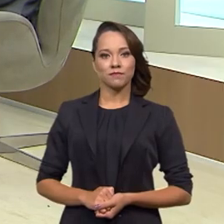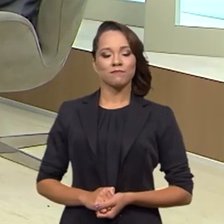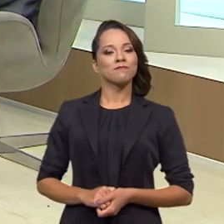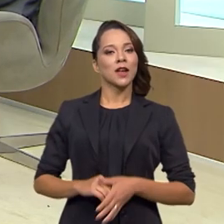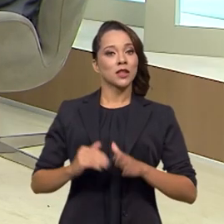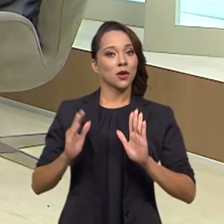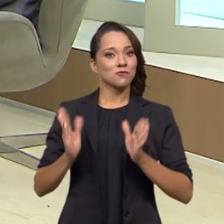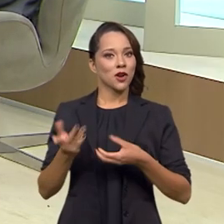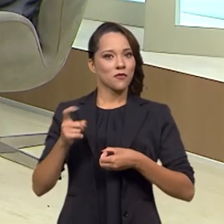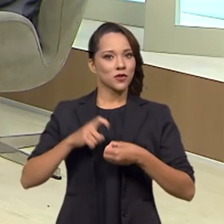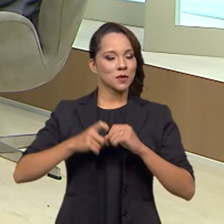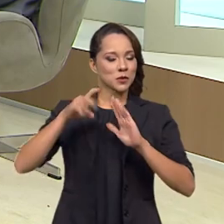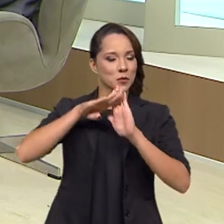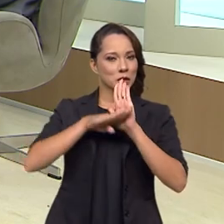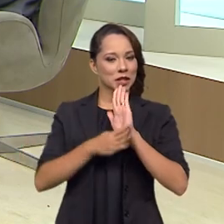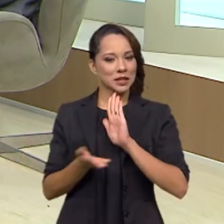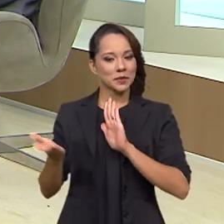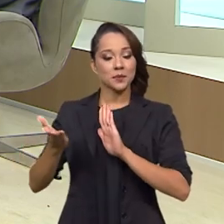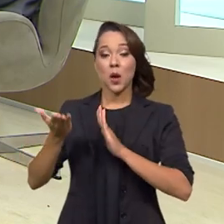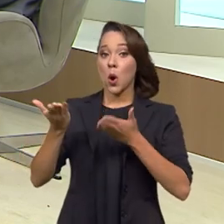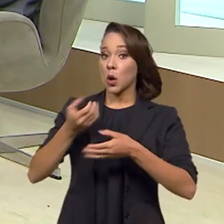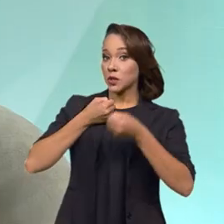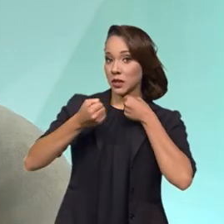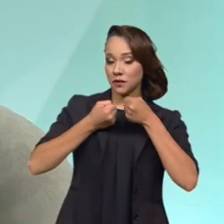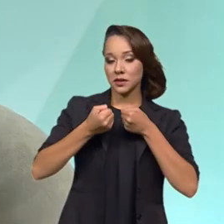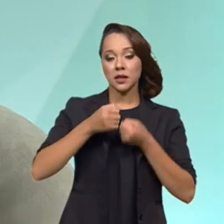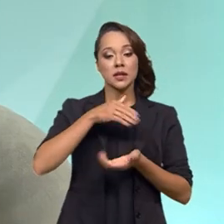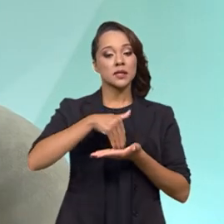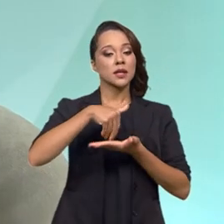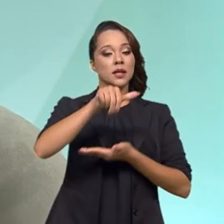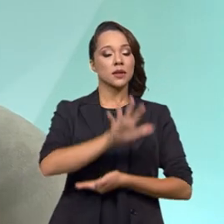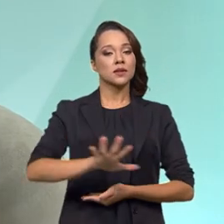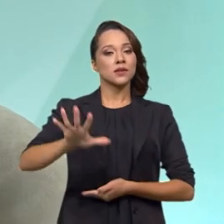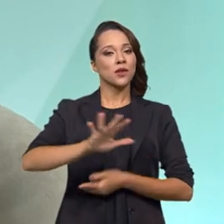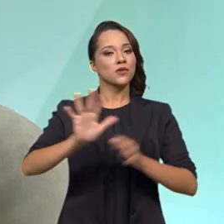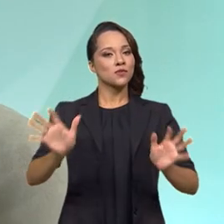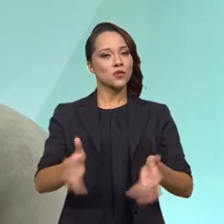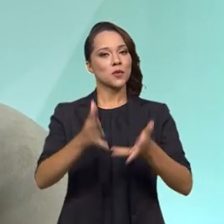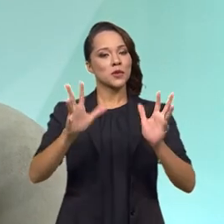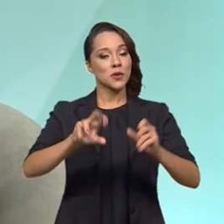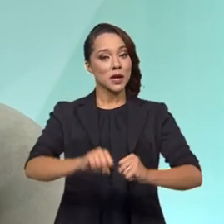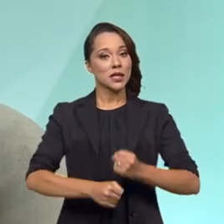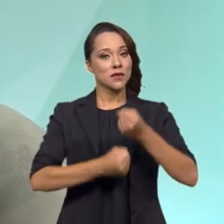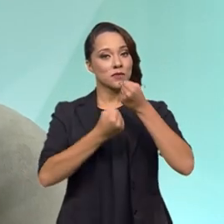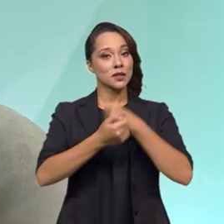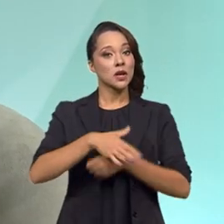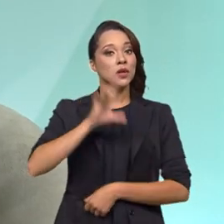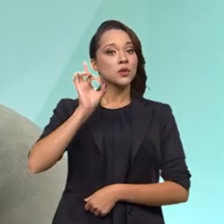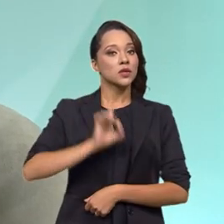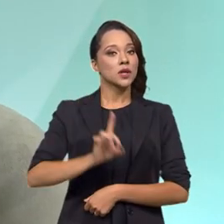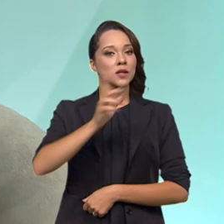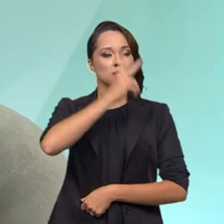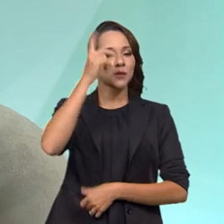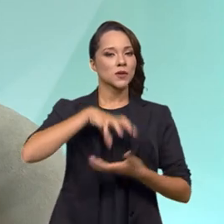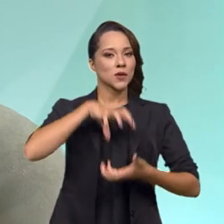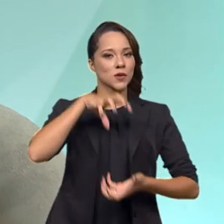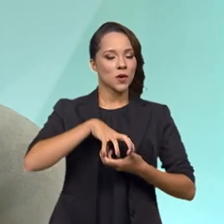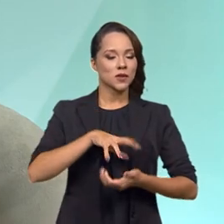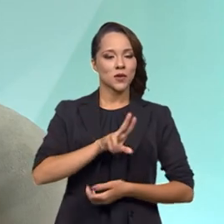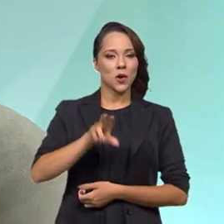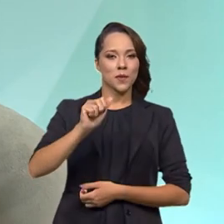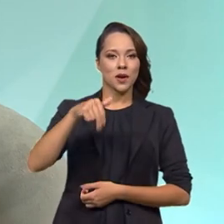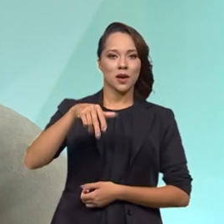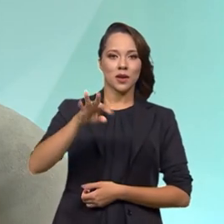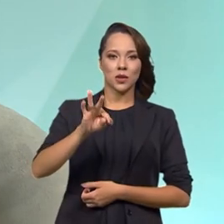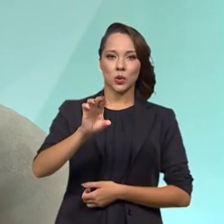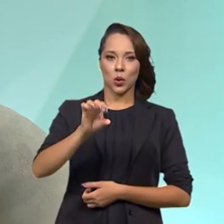Voltamos com o Brasil em Pauta. o entrevistado é o secretário nacional de promoção e defesa dos direitos da pessoa idosa, Antônio